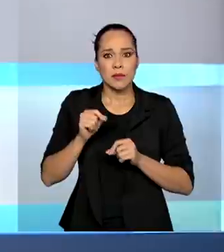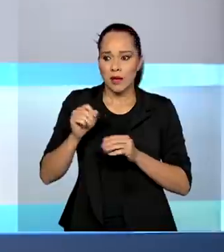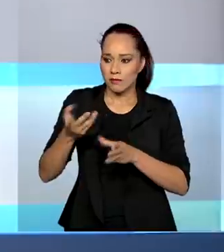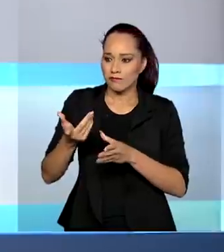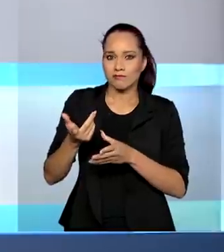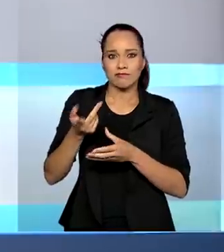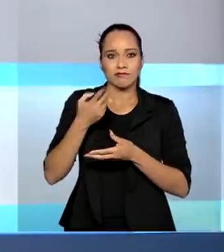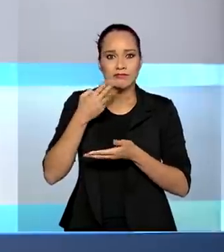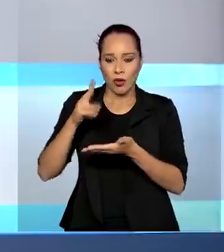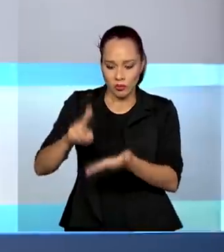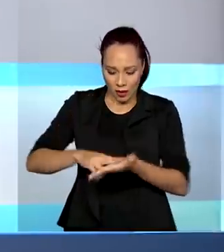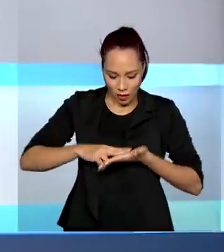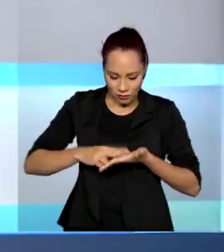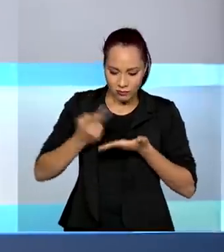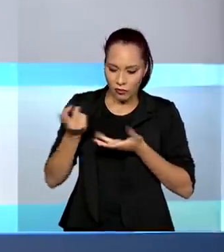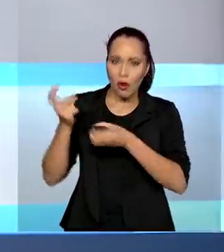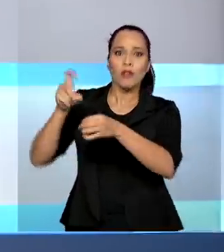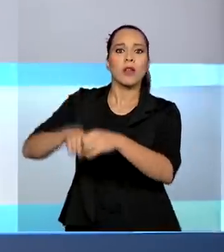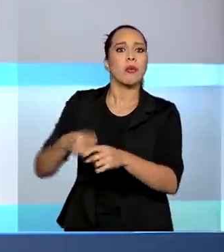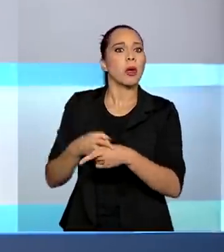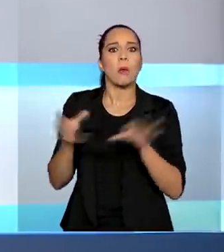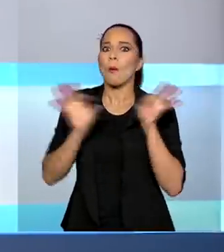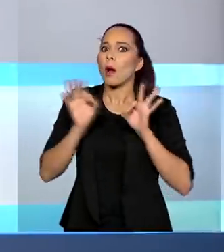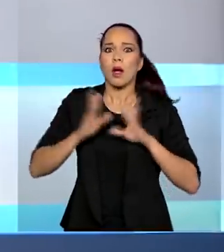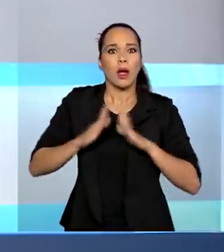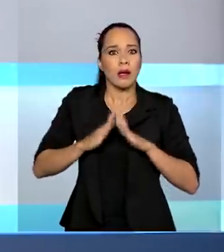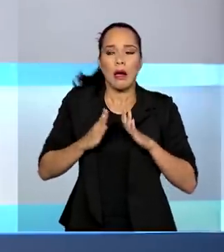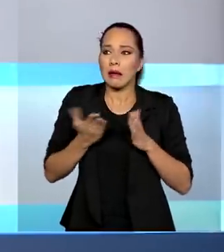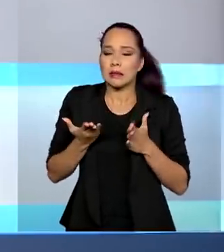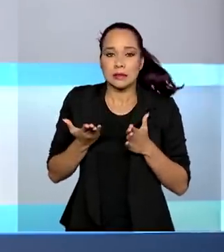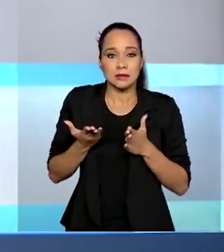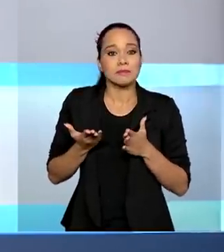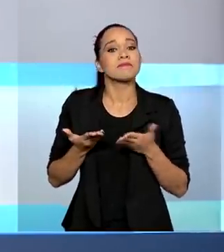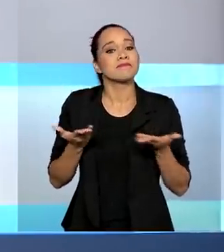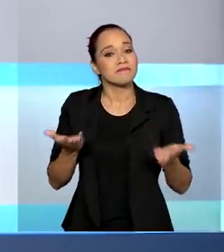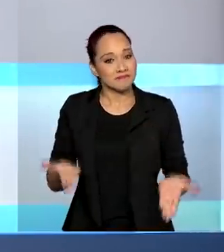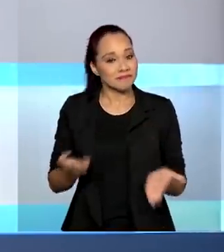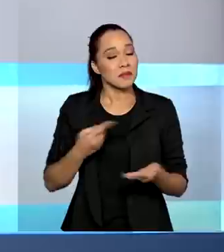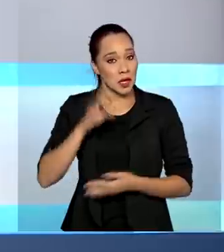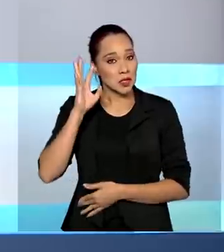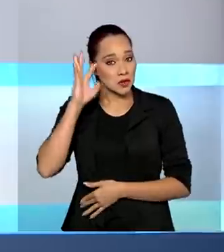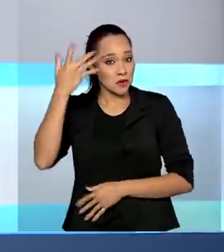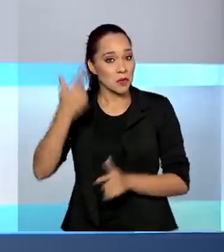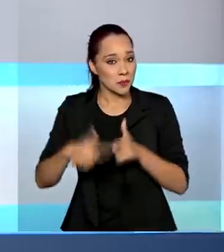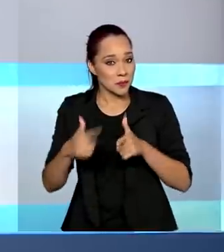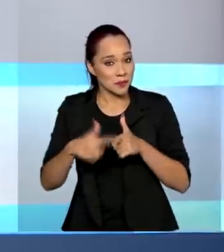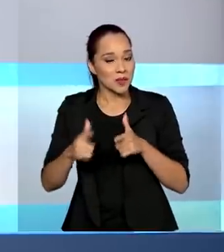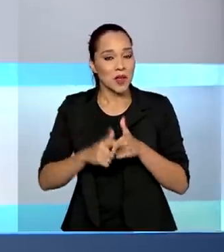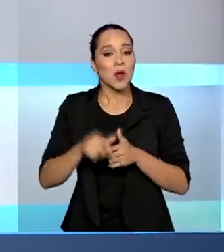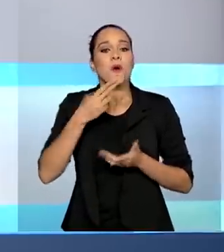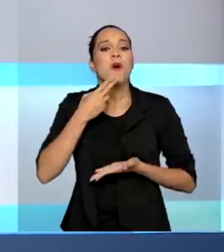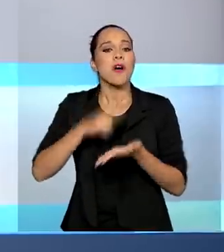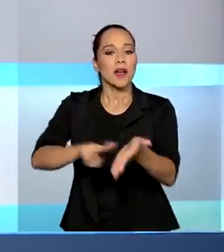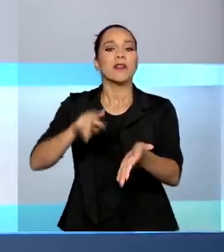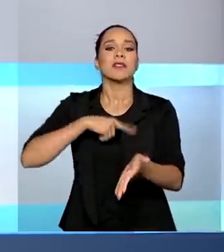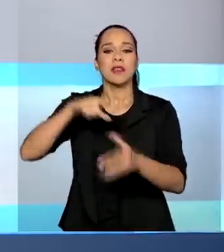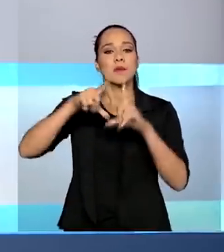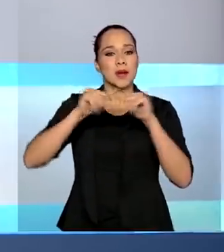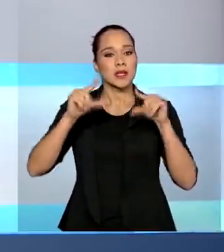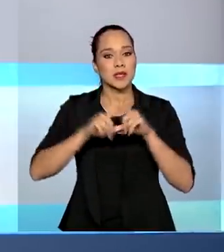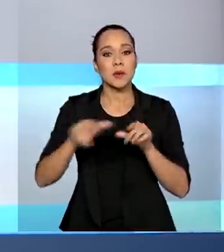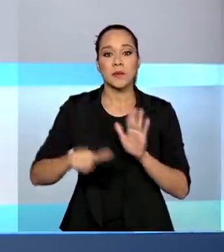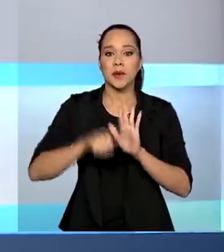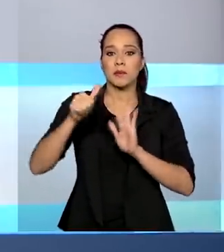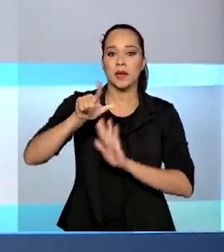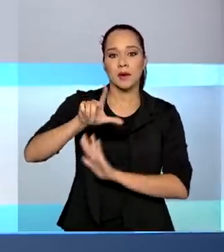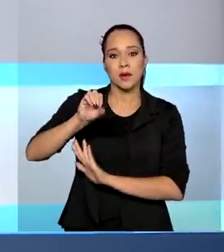retornou à origem porque não tinha ninguém em casa para receber? Pois é, para solucionar esse problema, os Correios lançaram em Brasília o